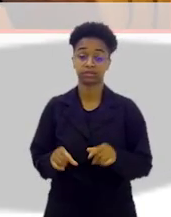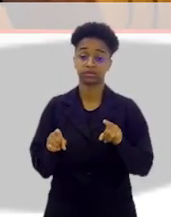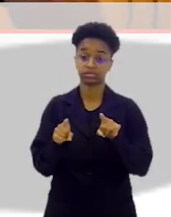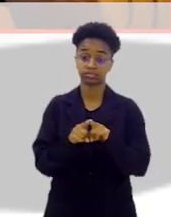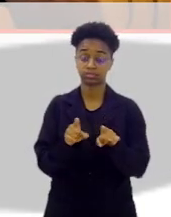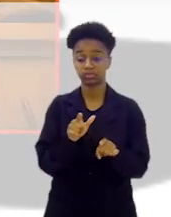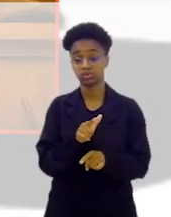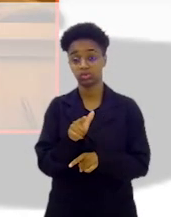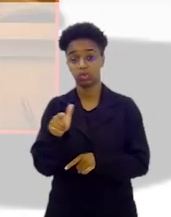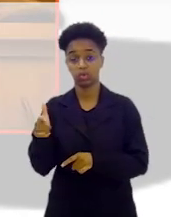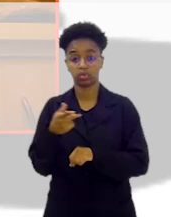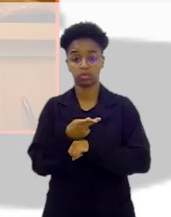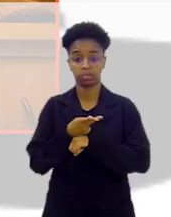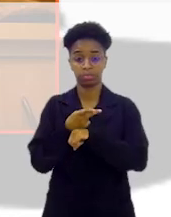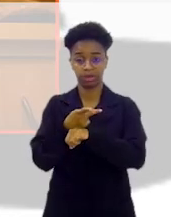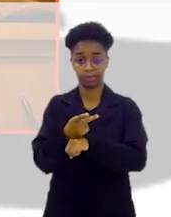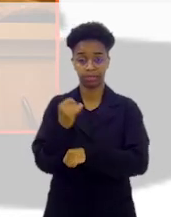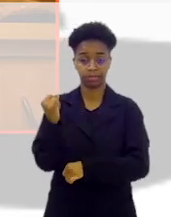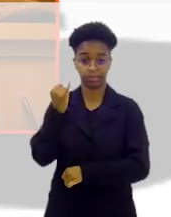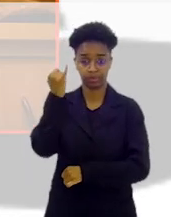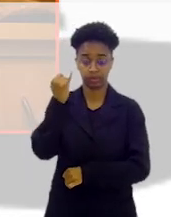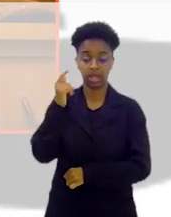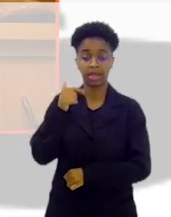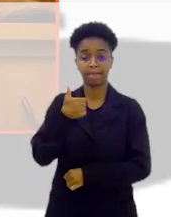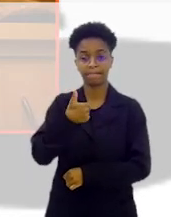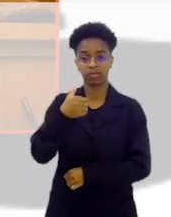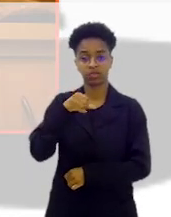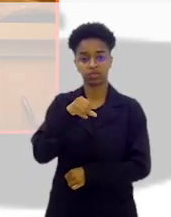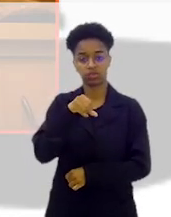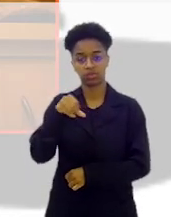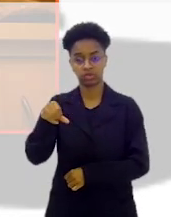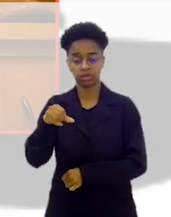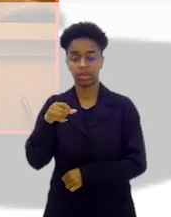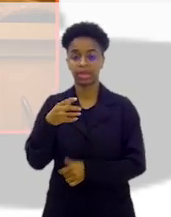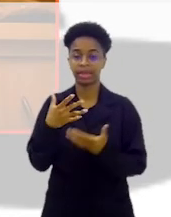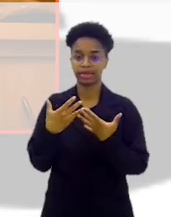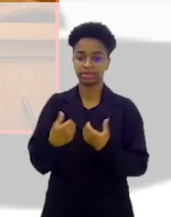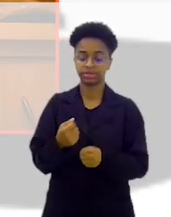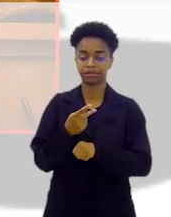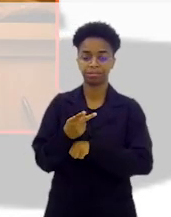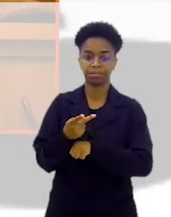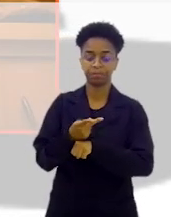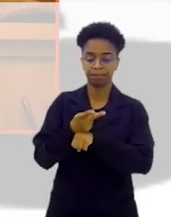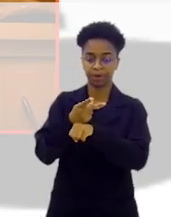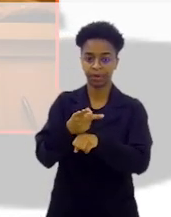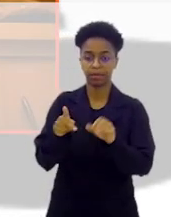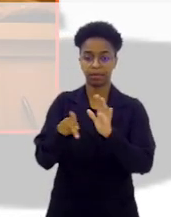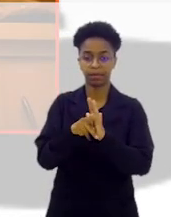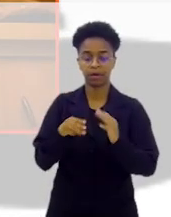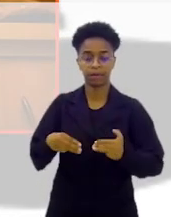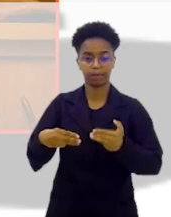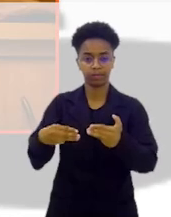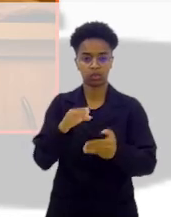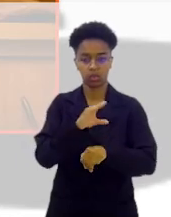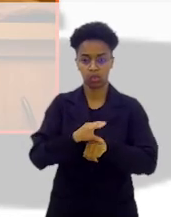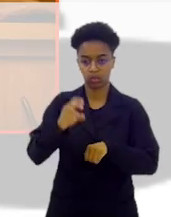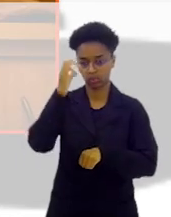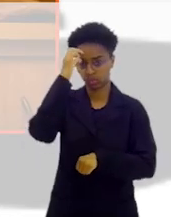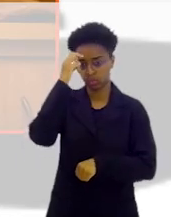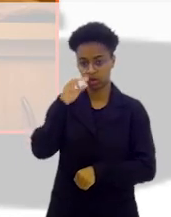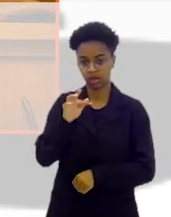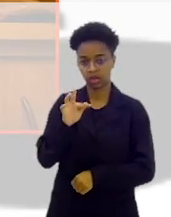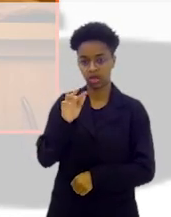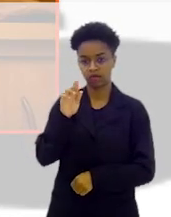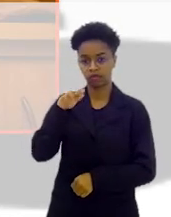Um outro prêmio que me foi bastante importante foi em 99, que eu recebi o prêmio do Ministério da Cultura, da Funarte,